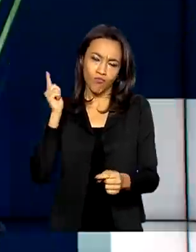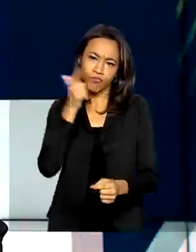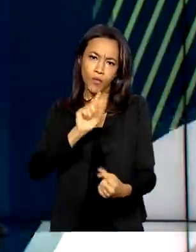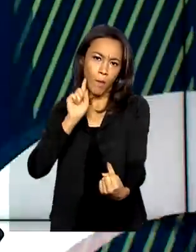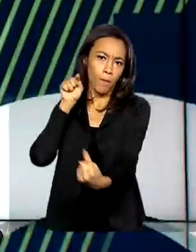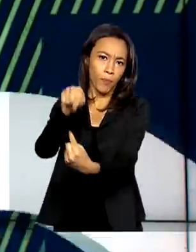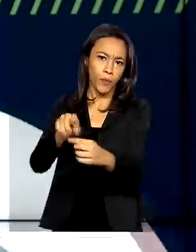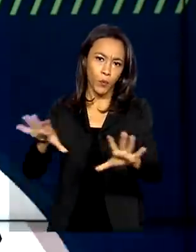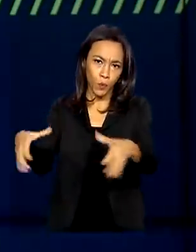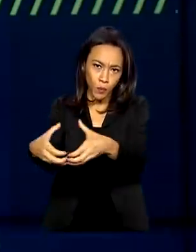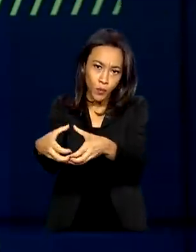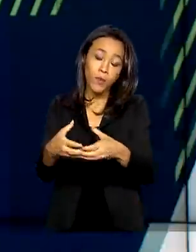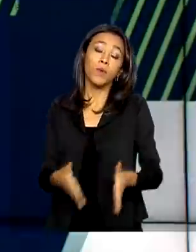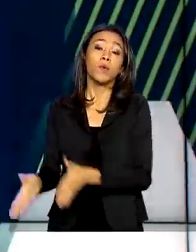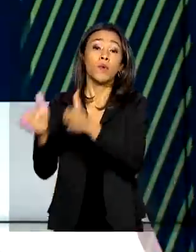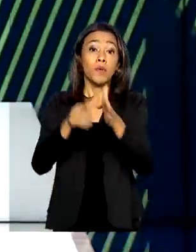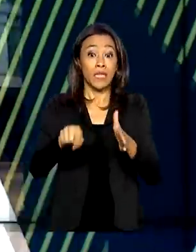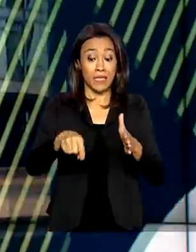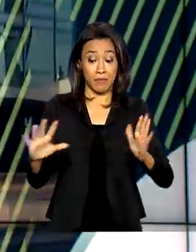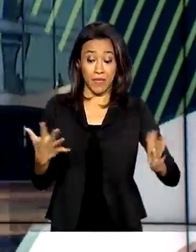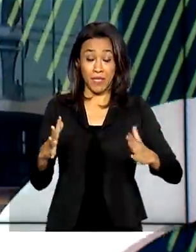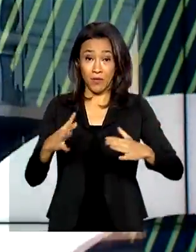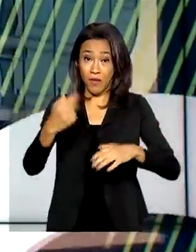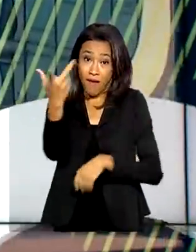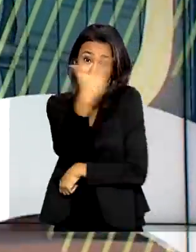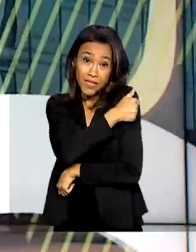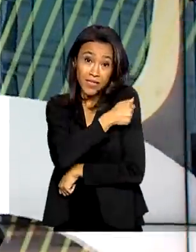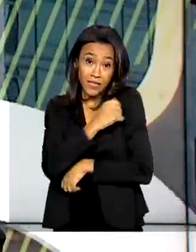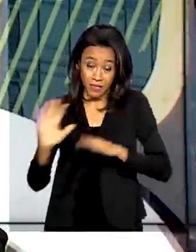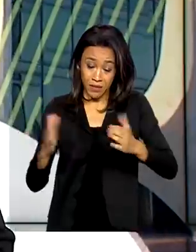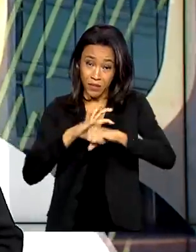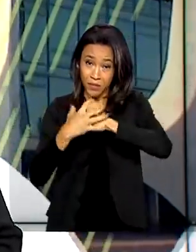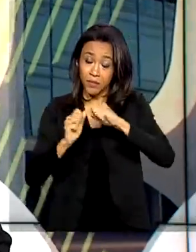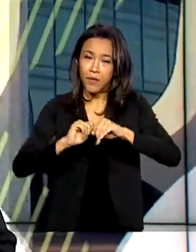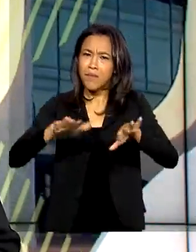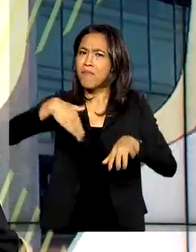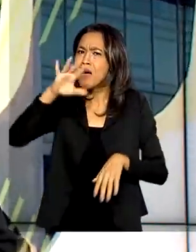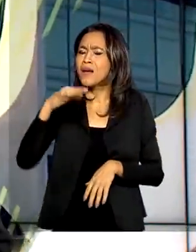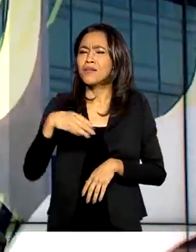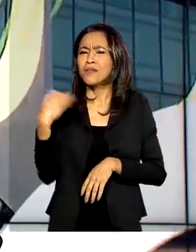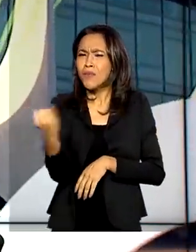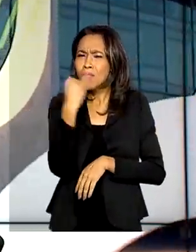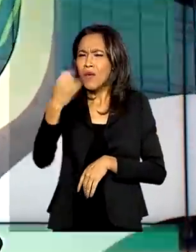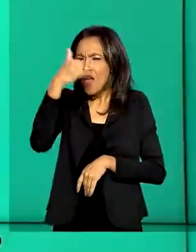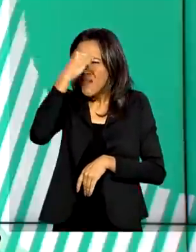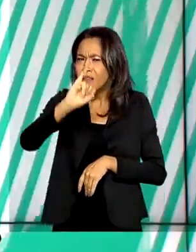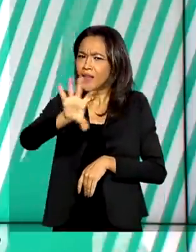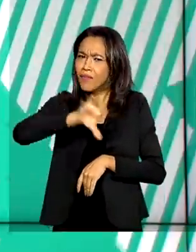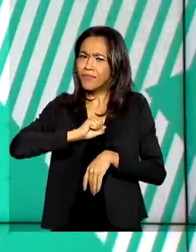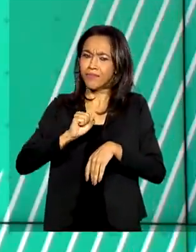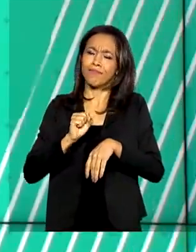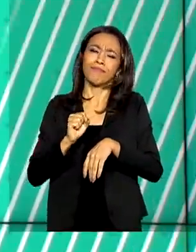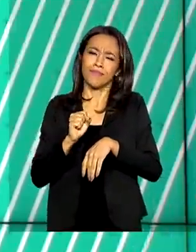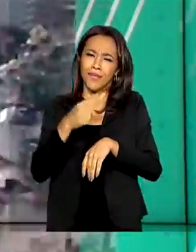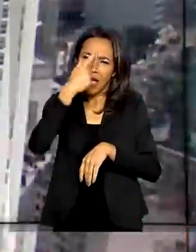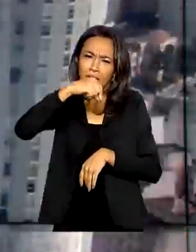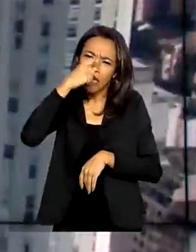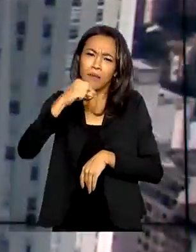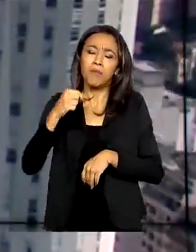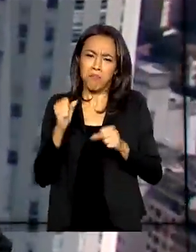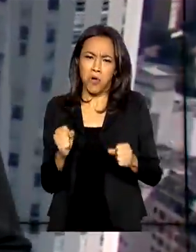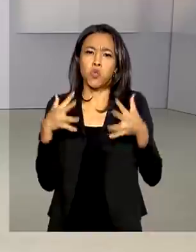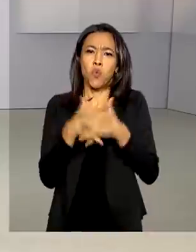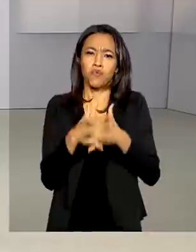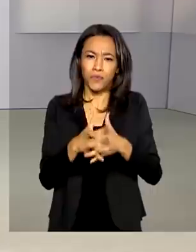Durante a pandemia, a vacina é ainda mais importante porque ajuda a evitar a gripe que pode ser confundida com a Covid-19.